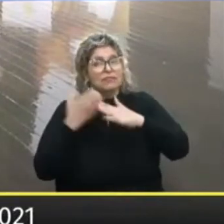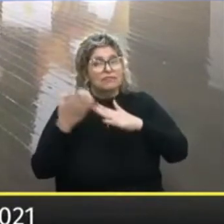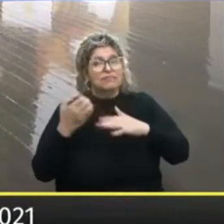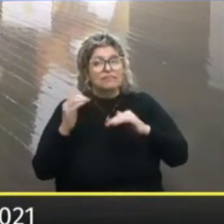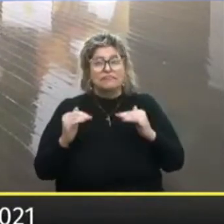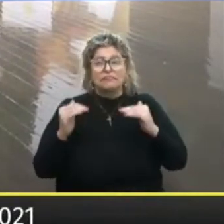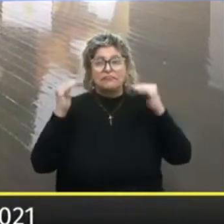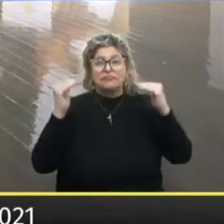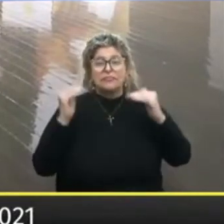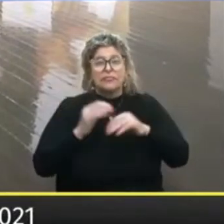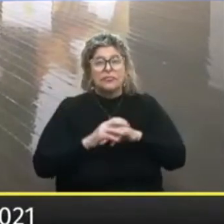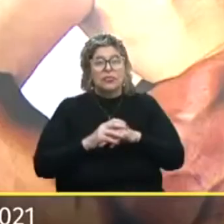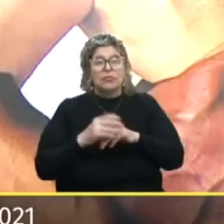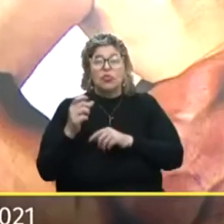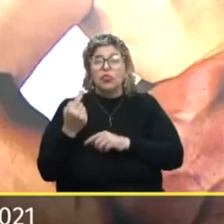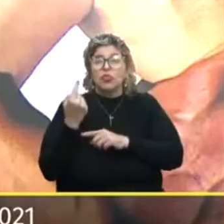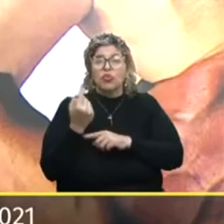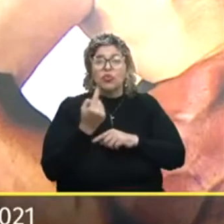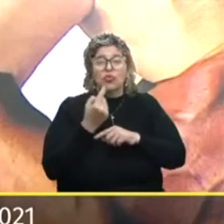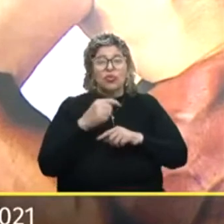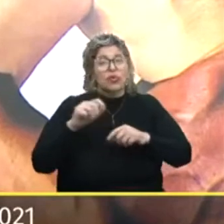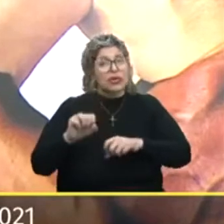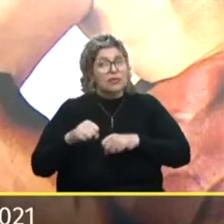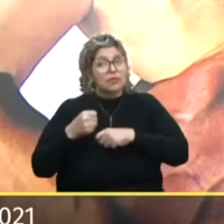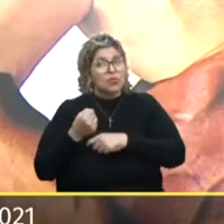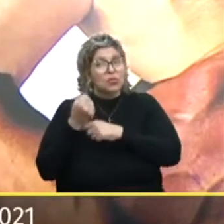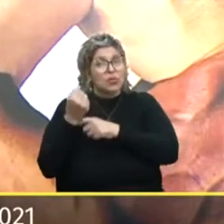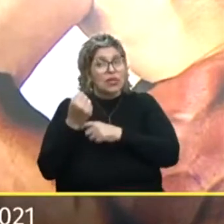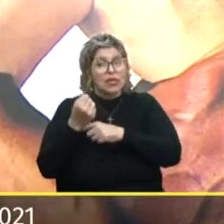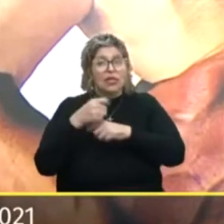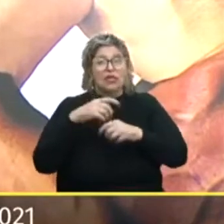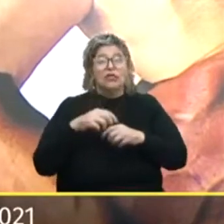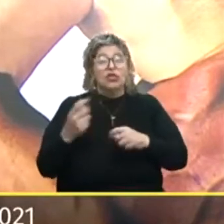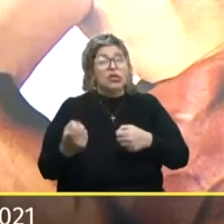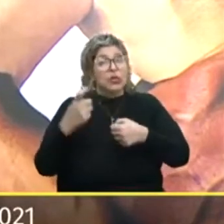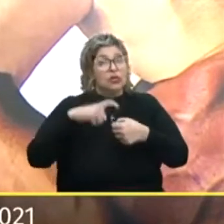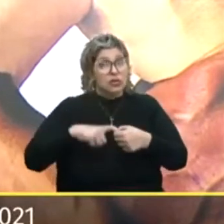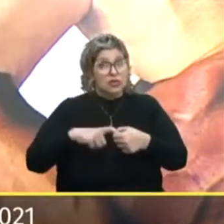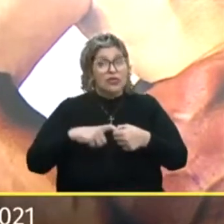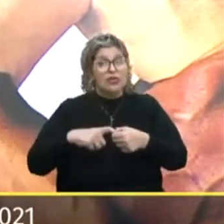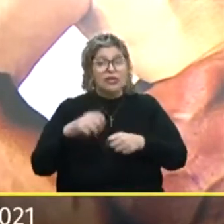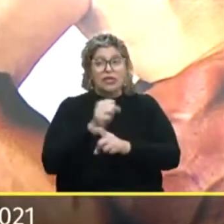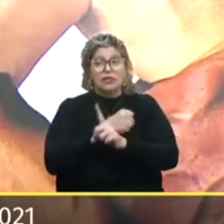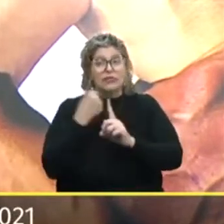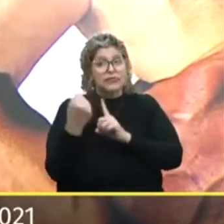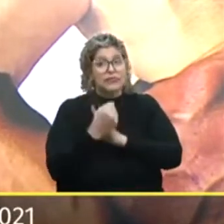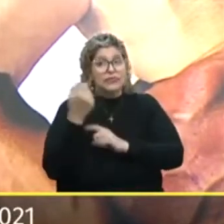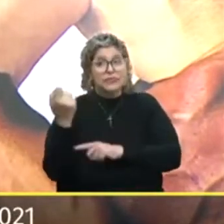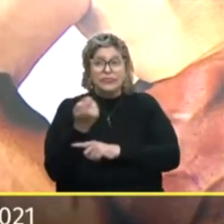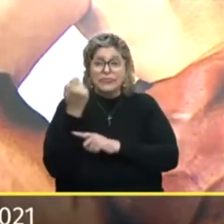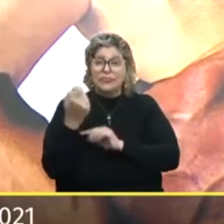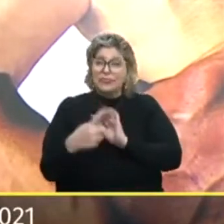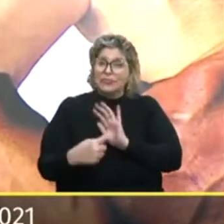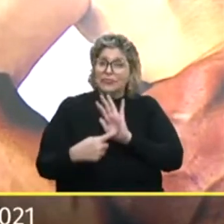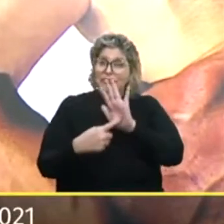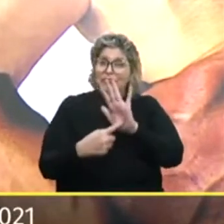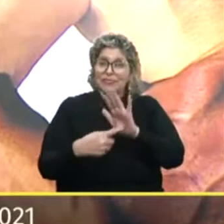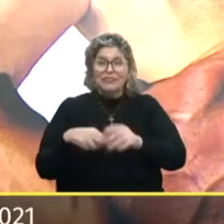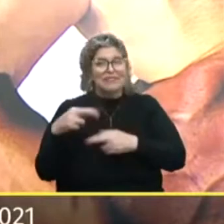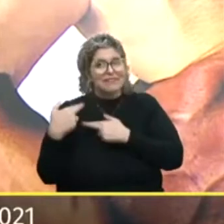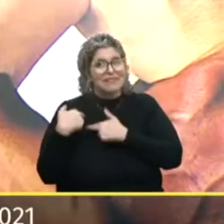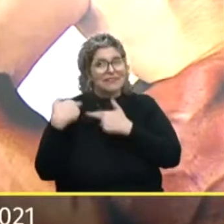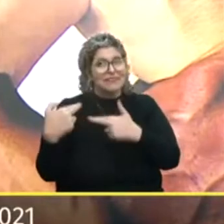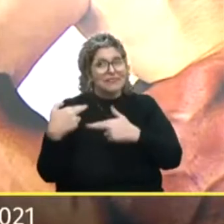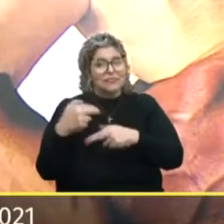classes Por sua conduta De defesa De seus associados E da sociedade gaúcha Mostrando um senso De